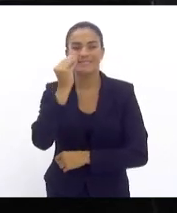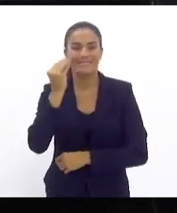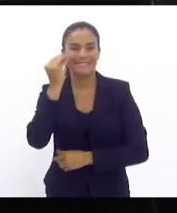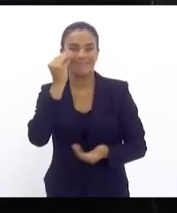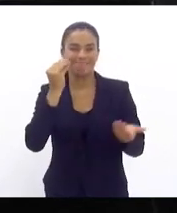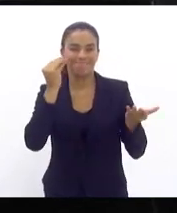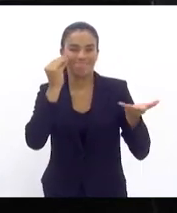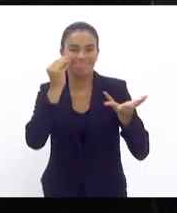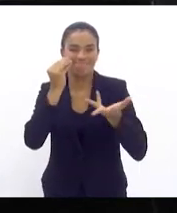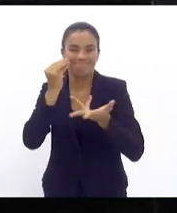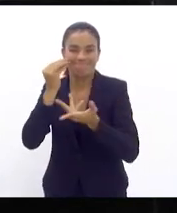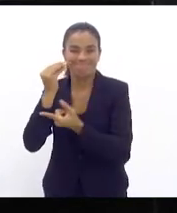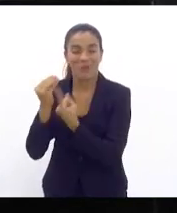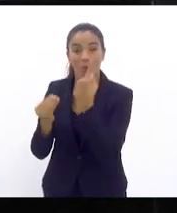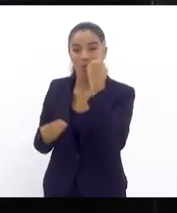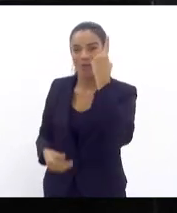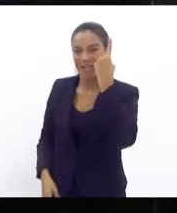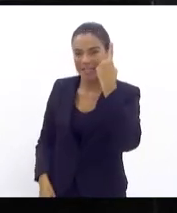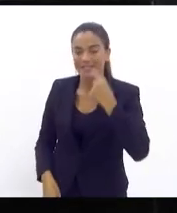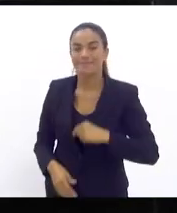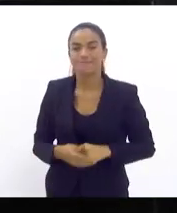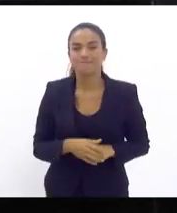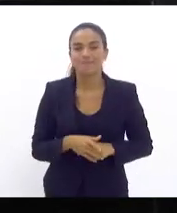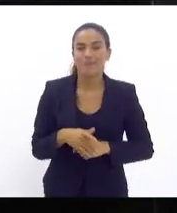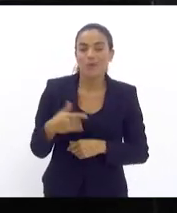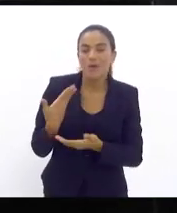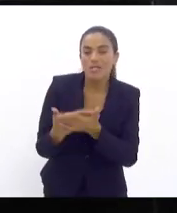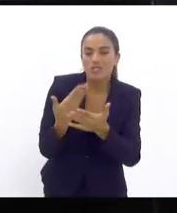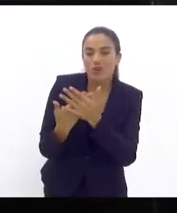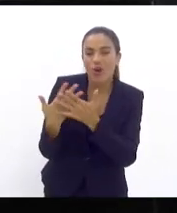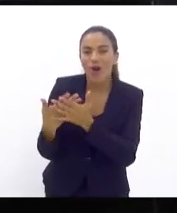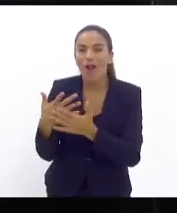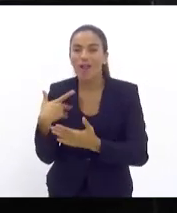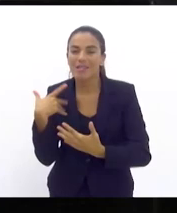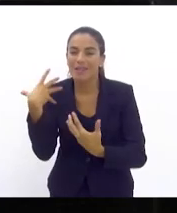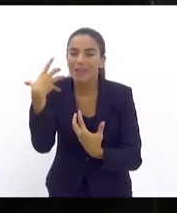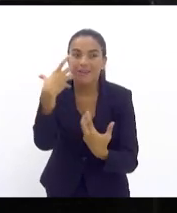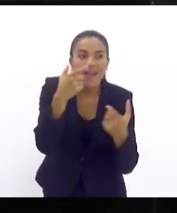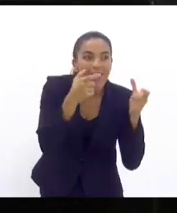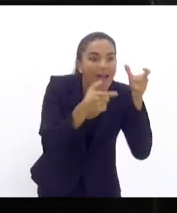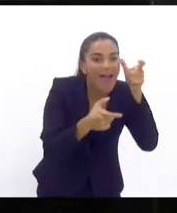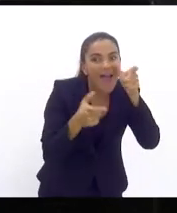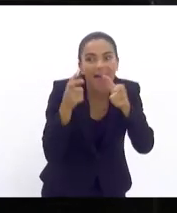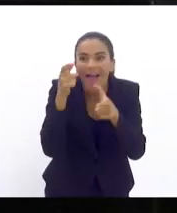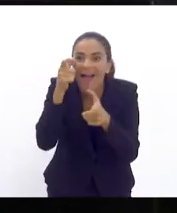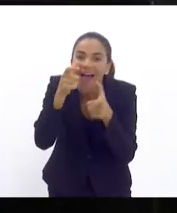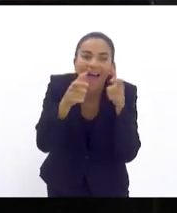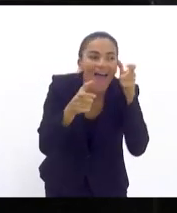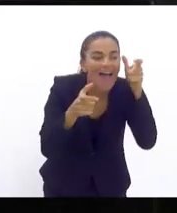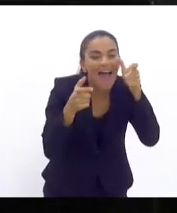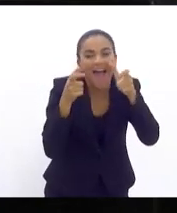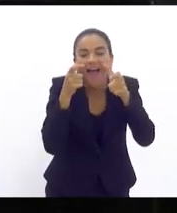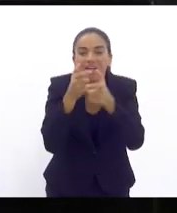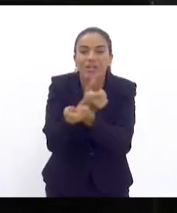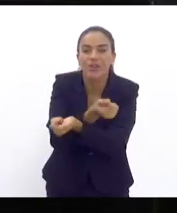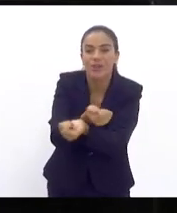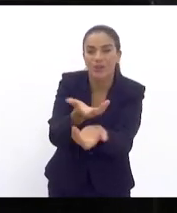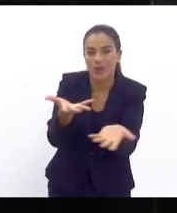uma escola extremamente atrativa, interessante e que oferece